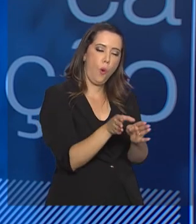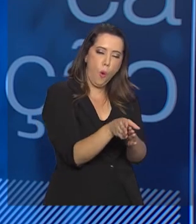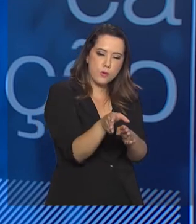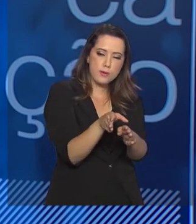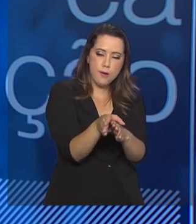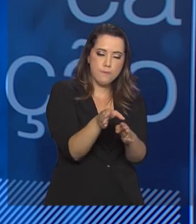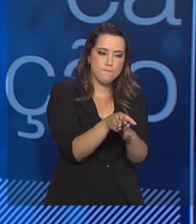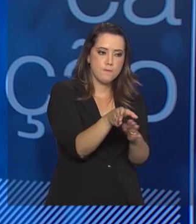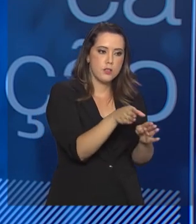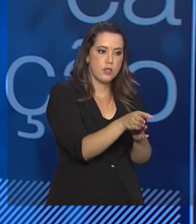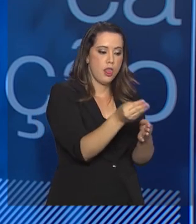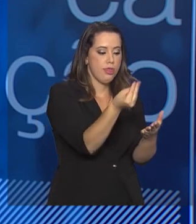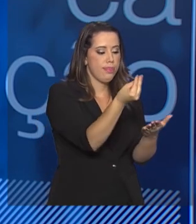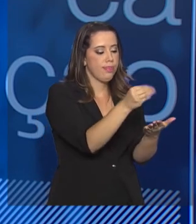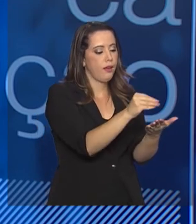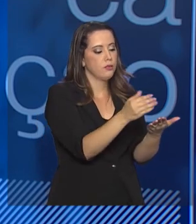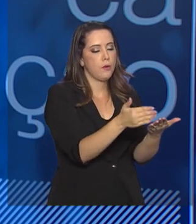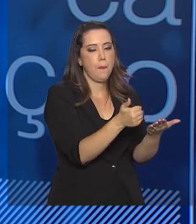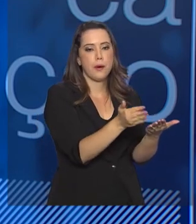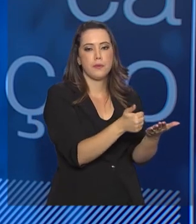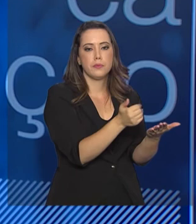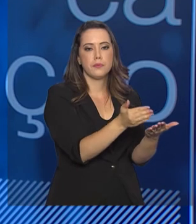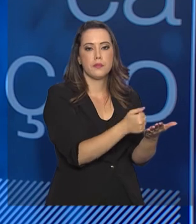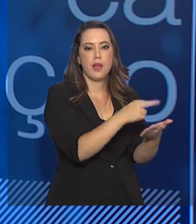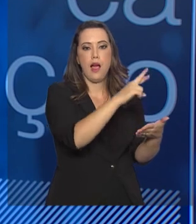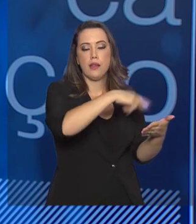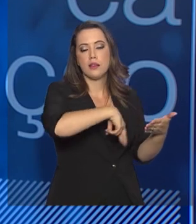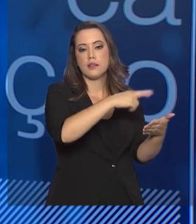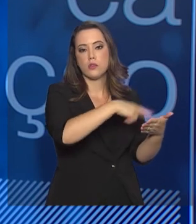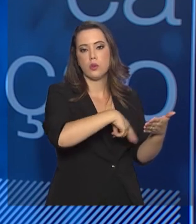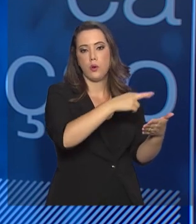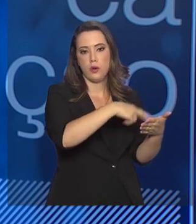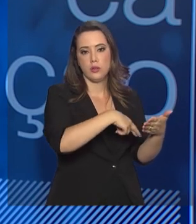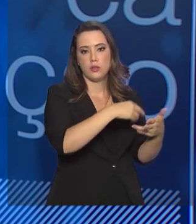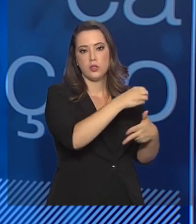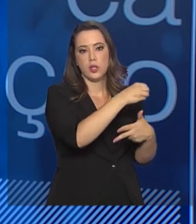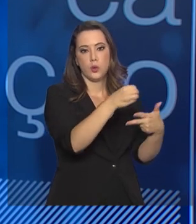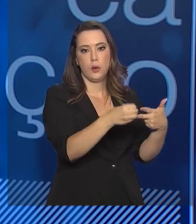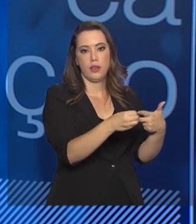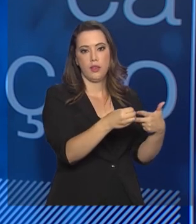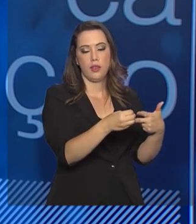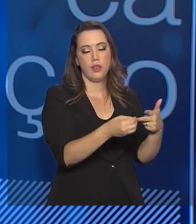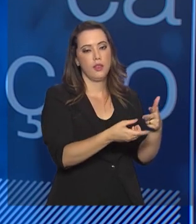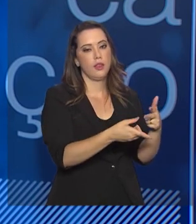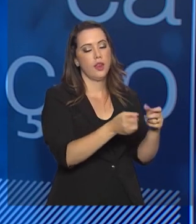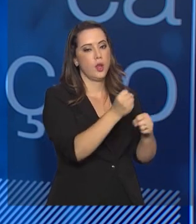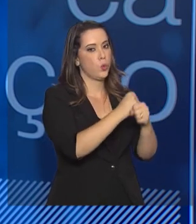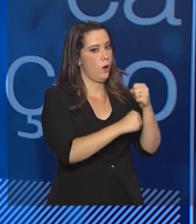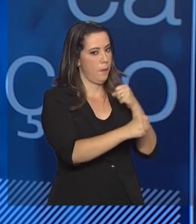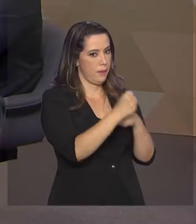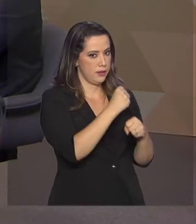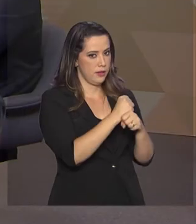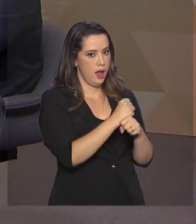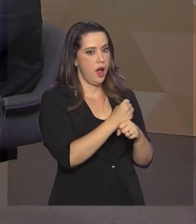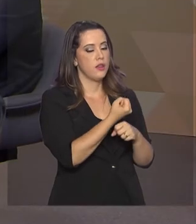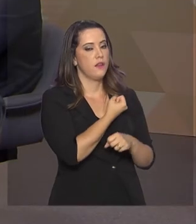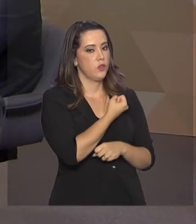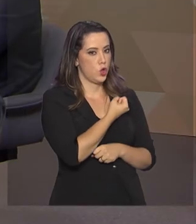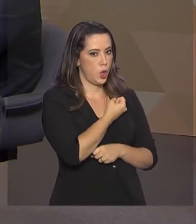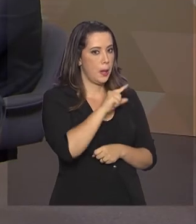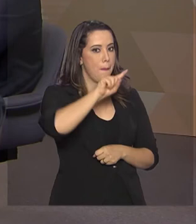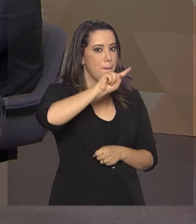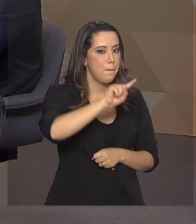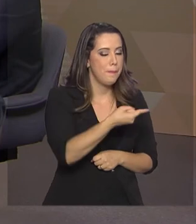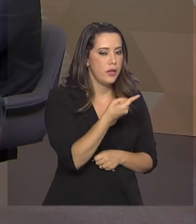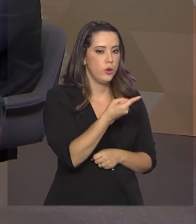trouxe para a cartilha, aquelas redações que no Enem anterior, no Enem de 2018, teve a nota mil. Com a autorização dos